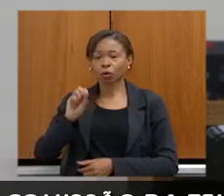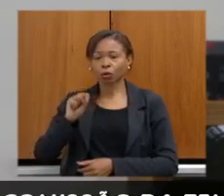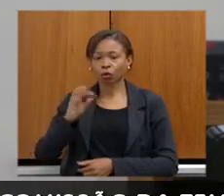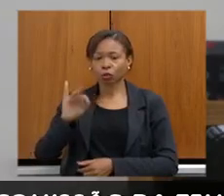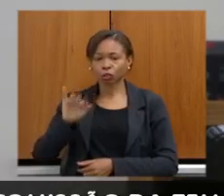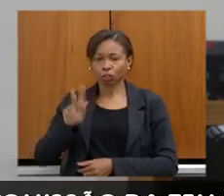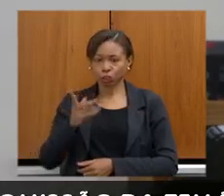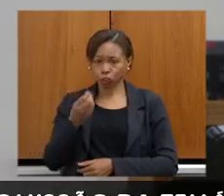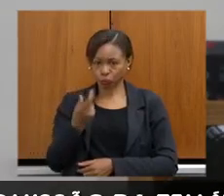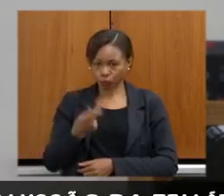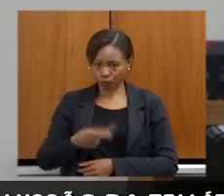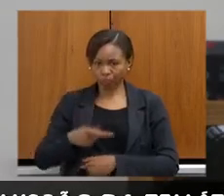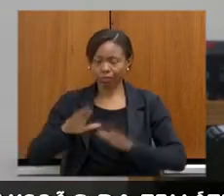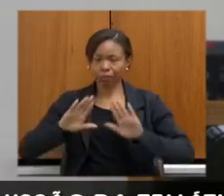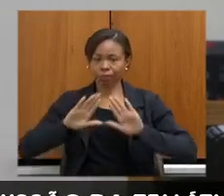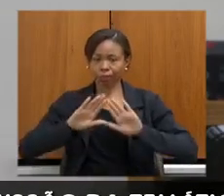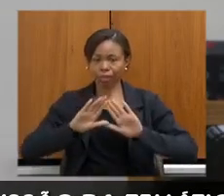inovou